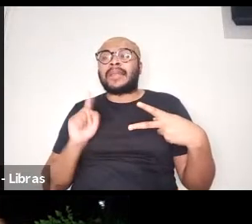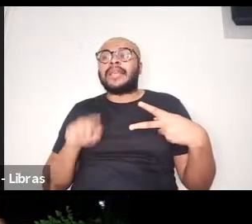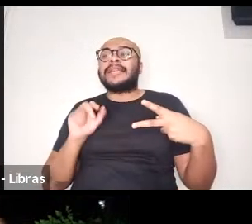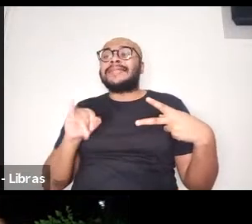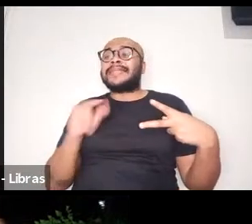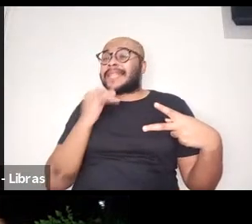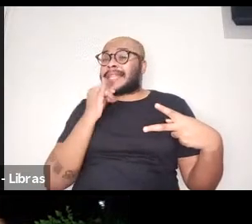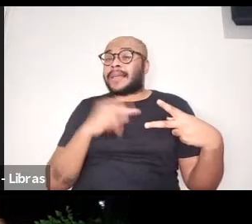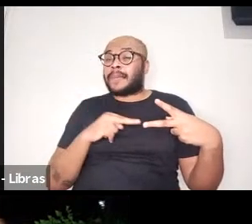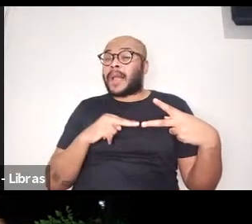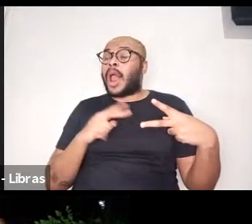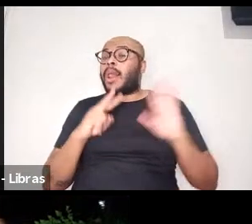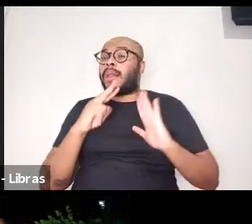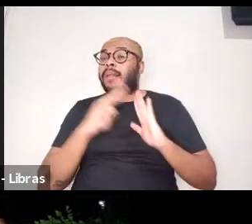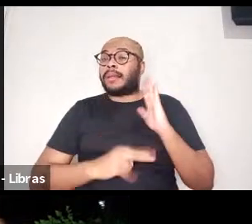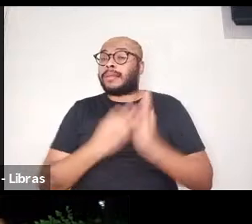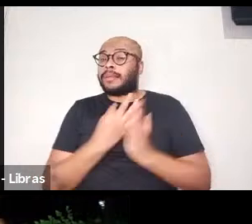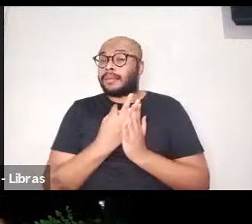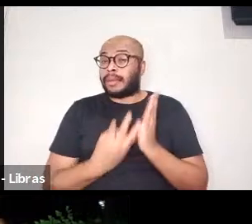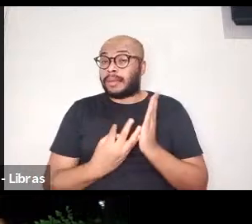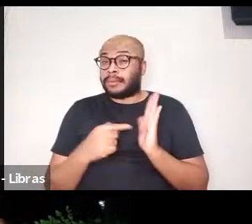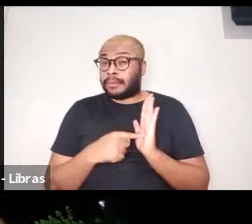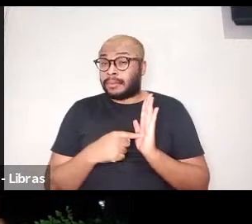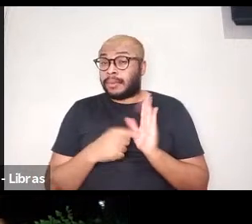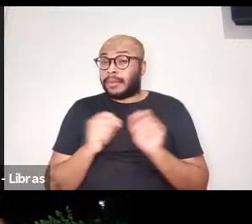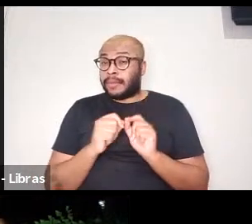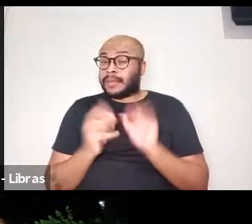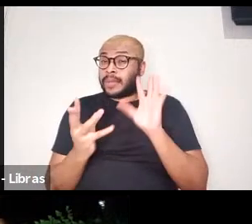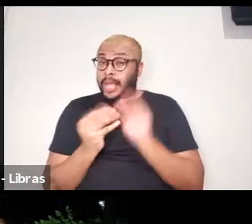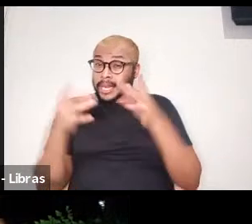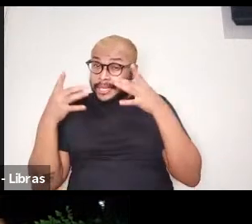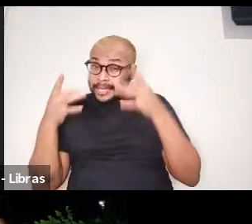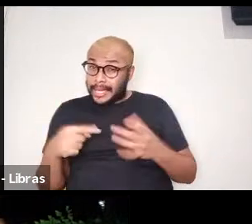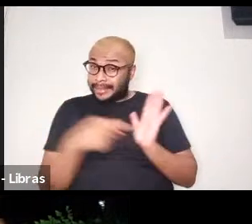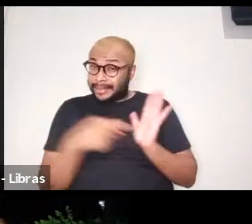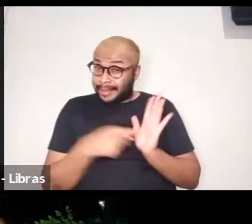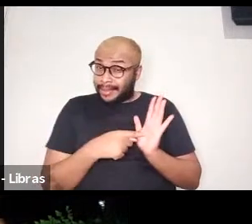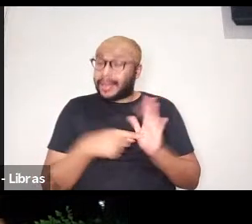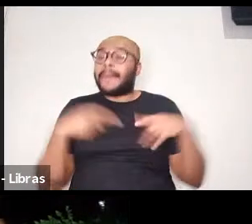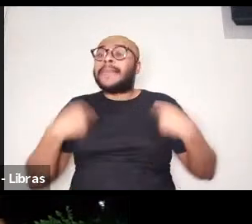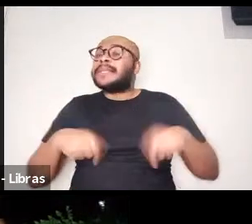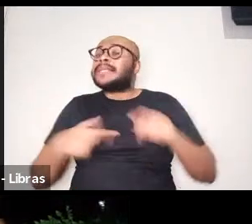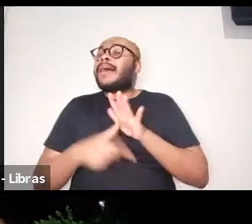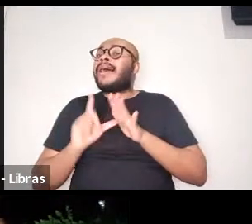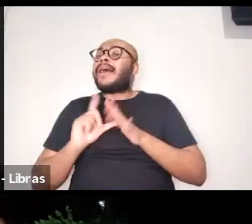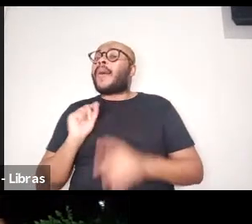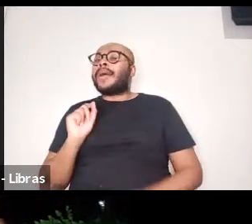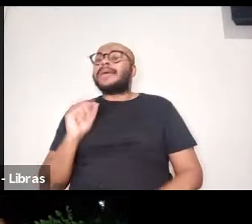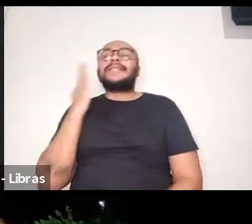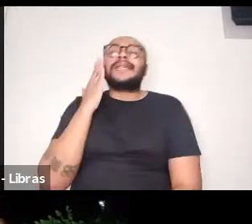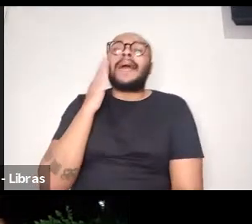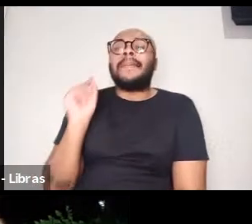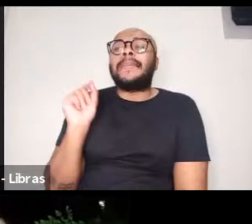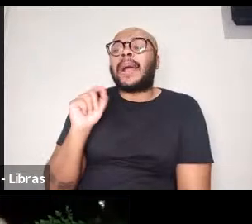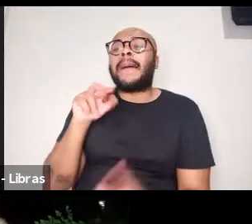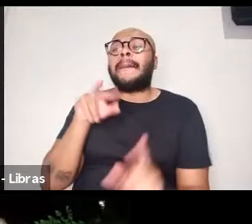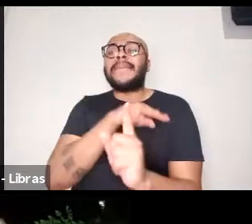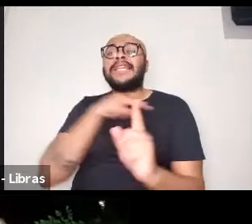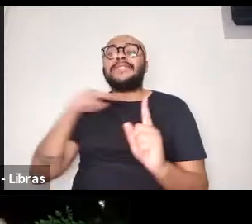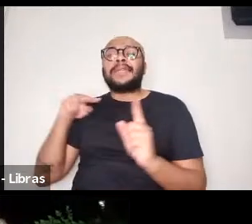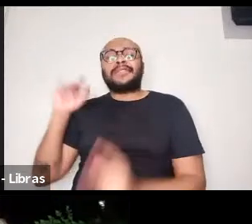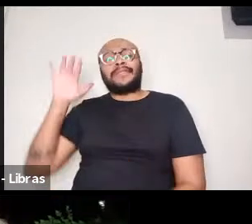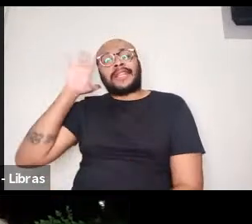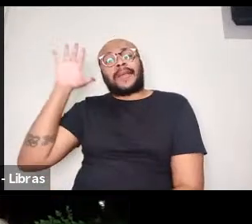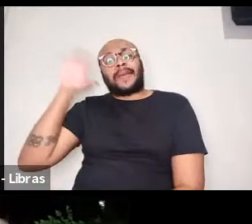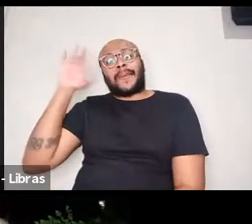leio um texto e produzo uma resenha sobre esse texto, eu preciso também saber qual é a perspectiva teórica do